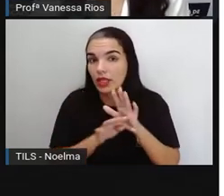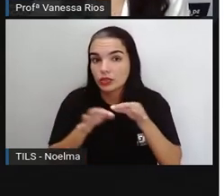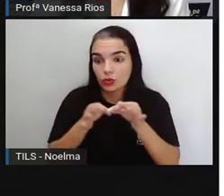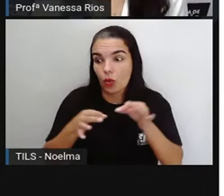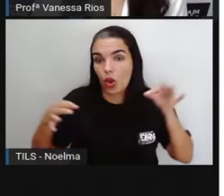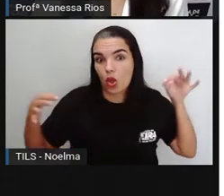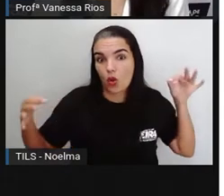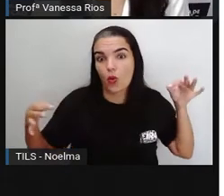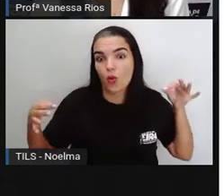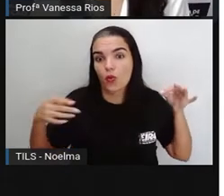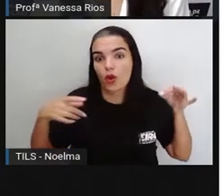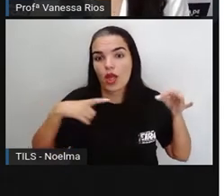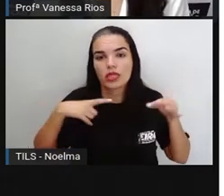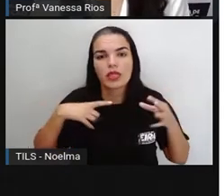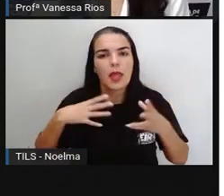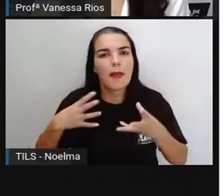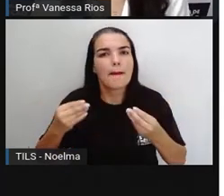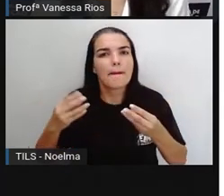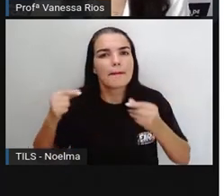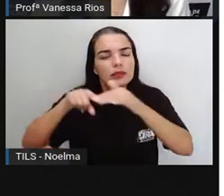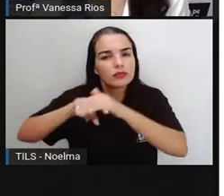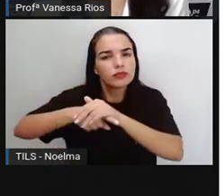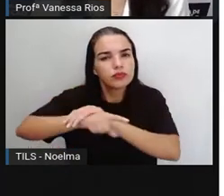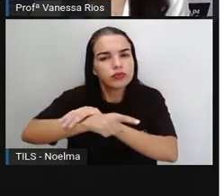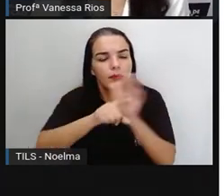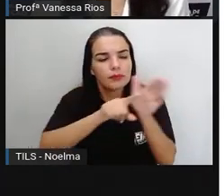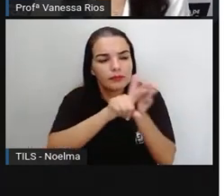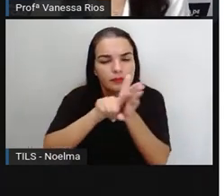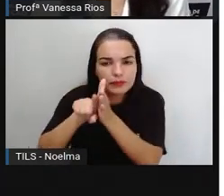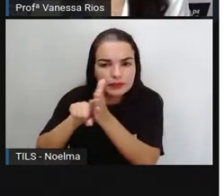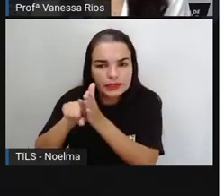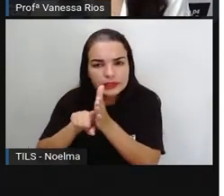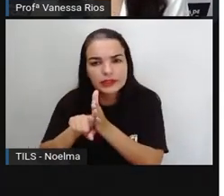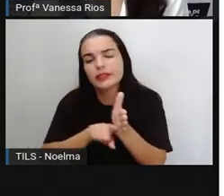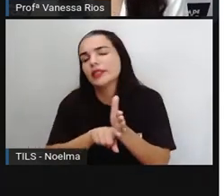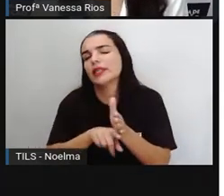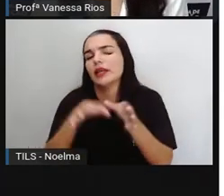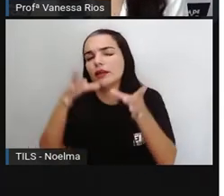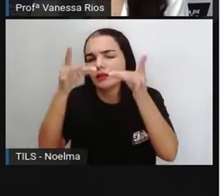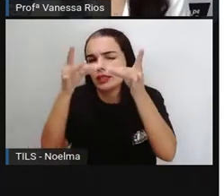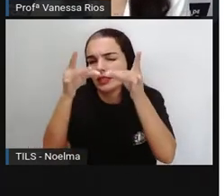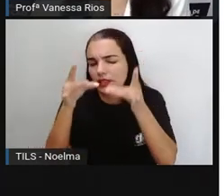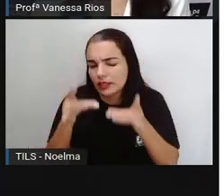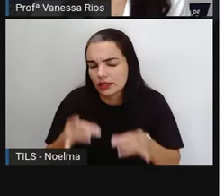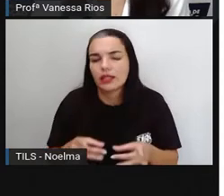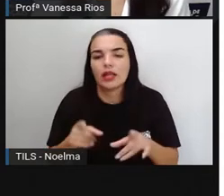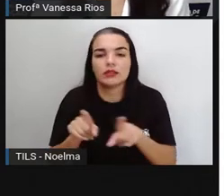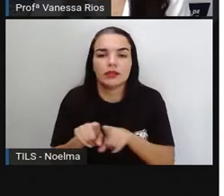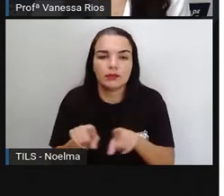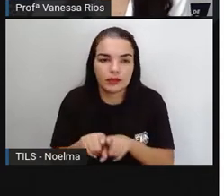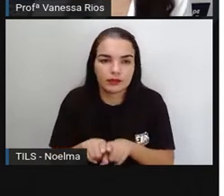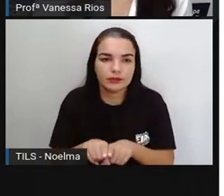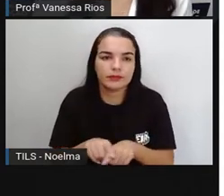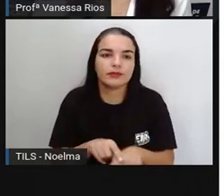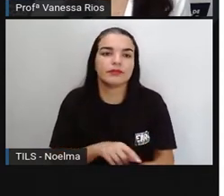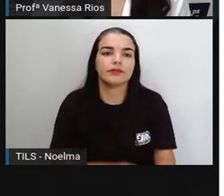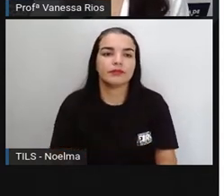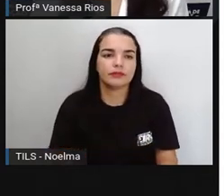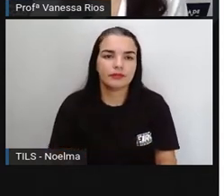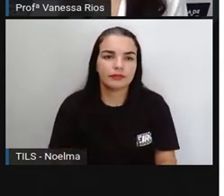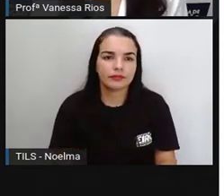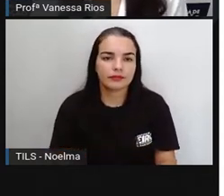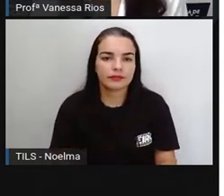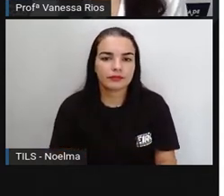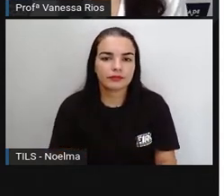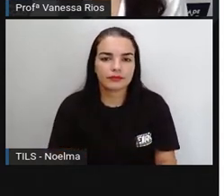com mais fontes, né? A apresentação de mais elementos para que complemente as informações, mais detalhes. Então,